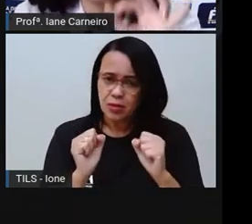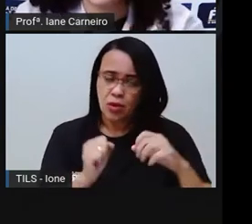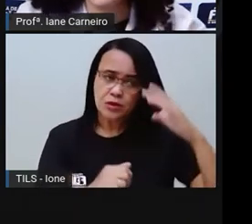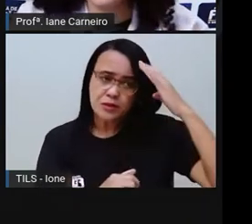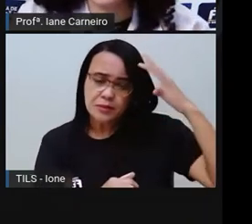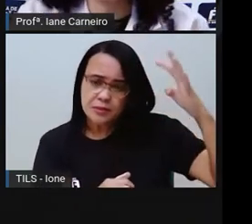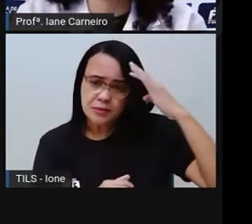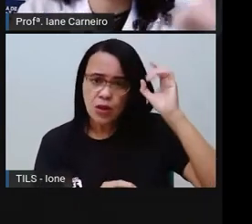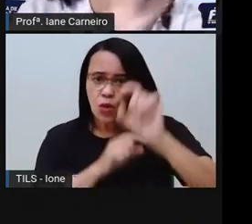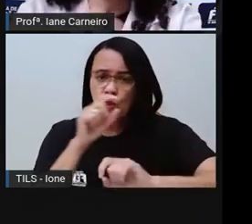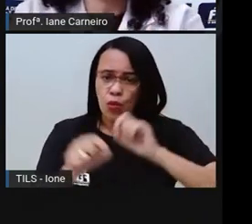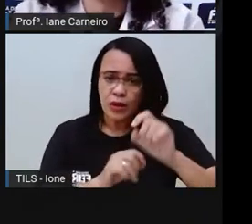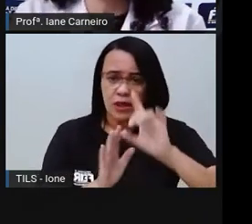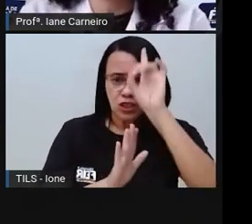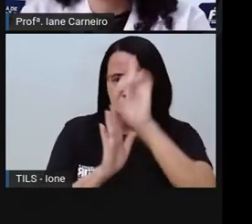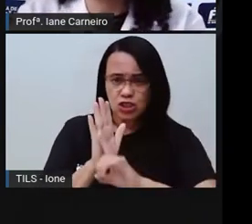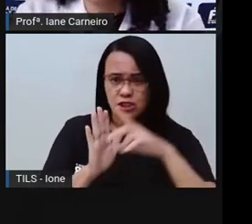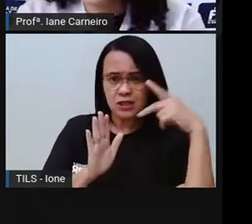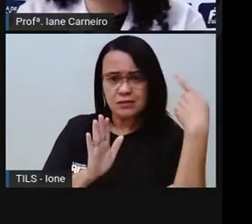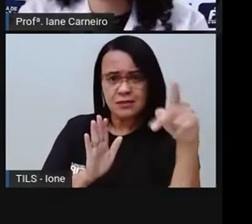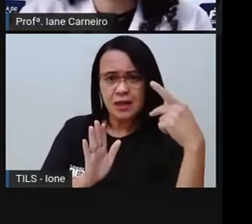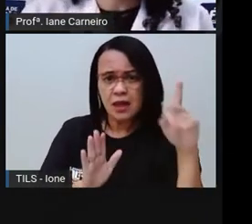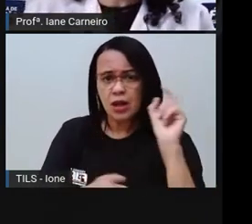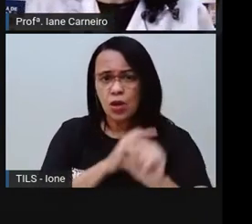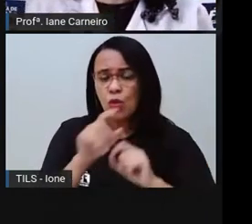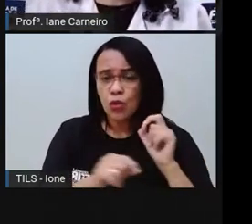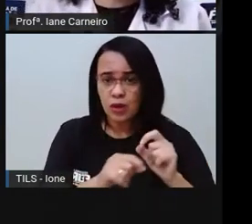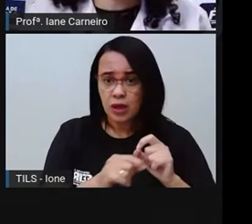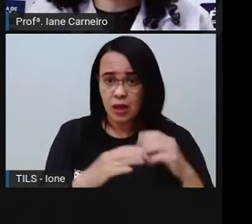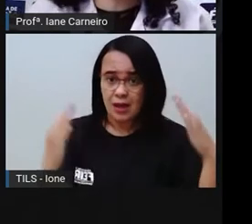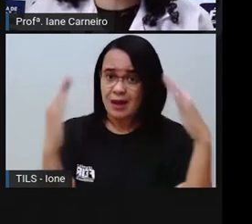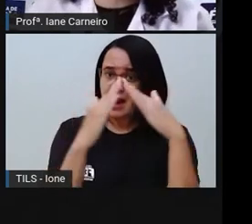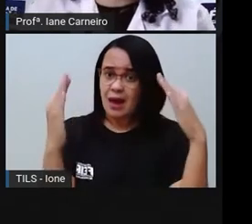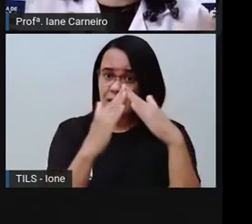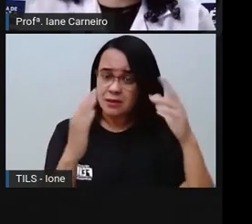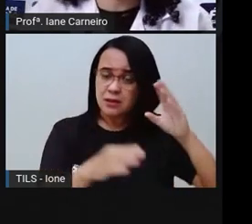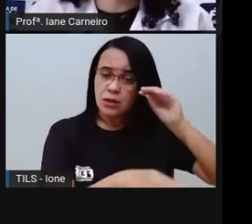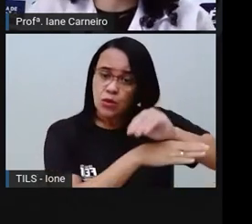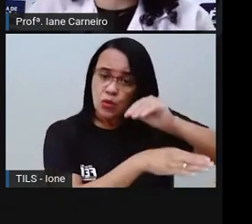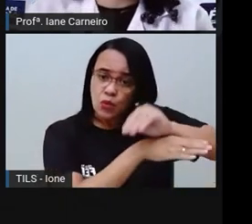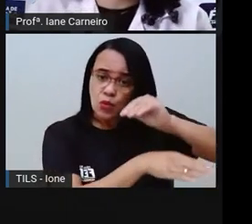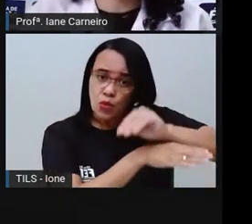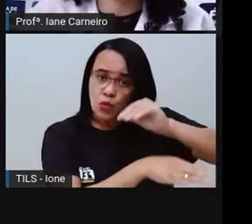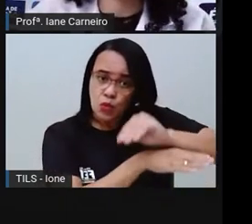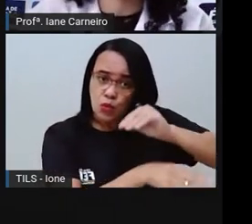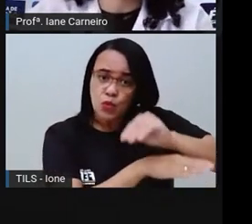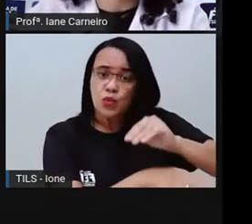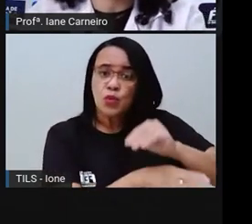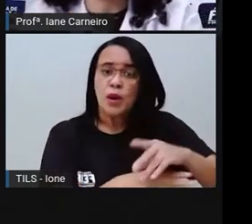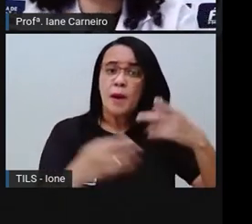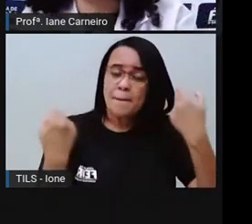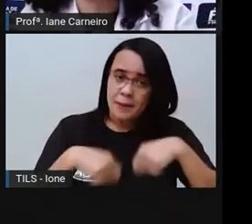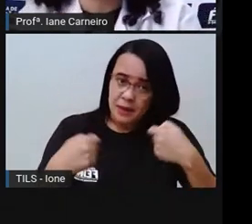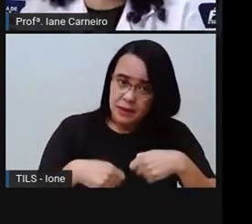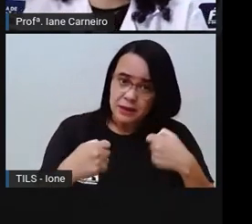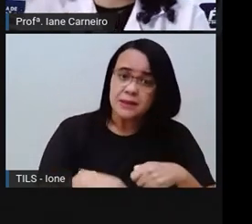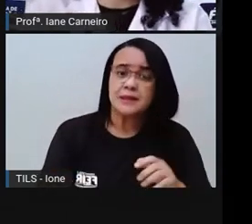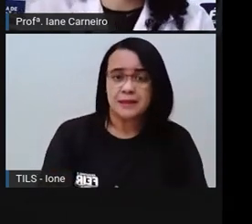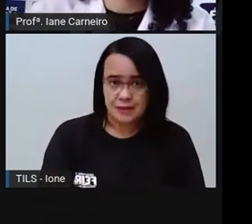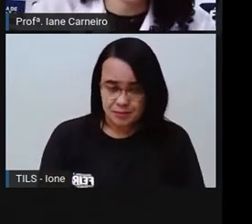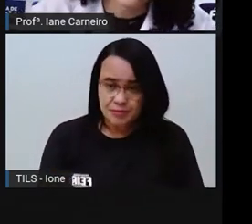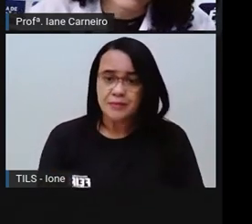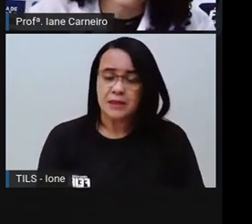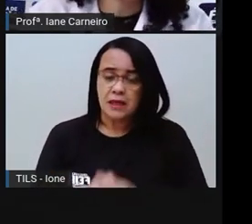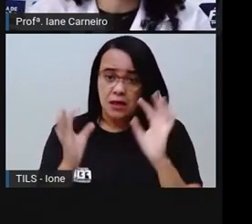um direito da criança e ninguém pode tirar esse direito. Infelizmente, a gente sabe que tem crianças no nosso país que